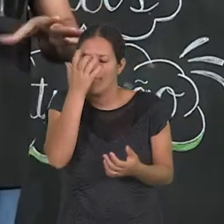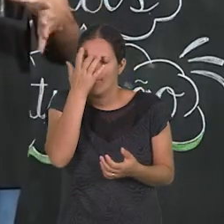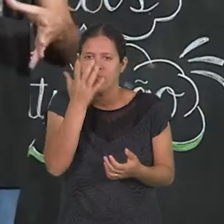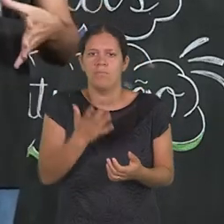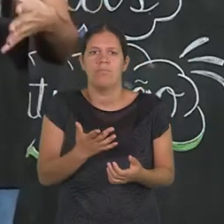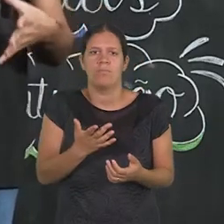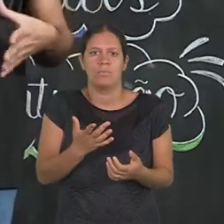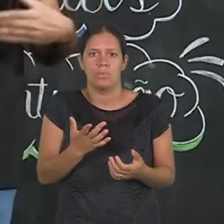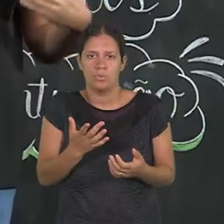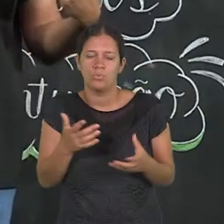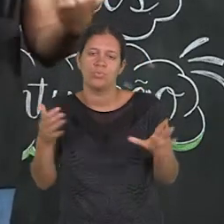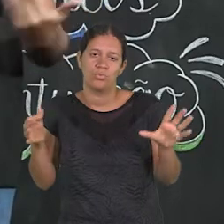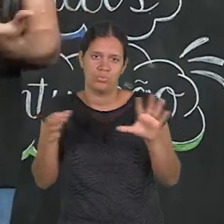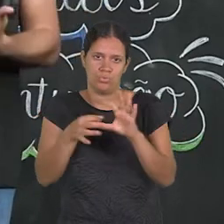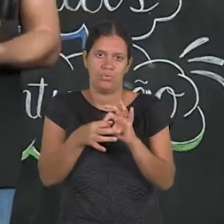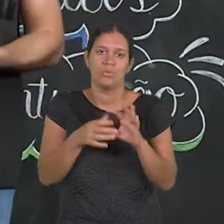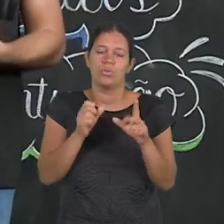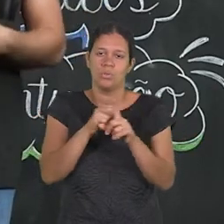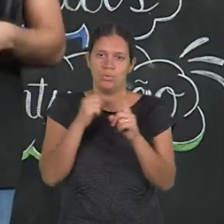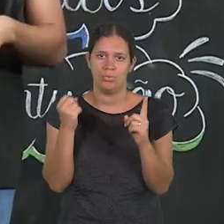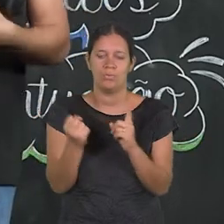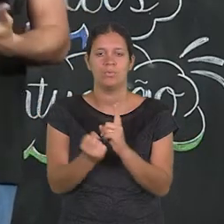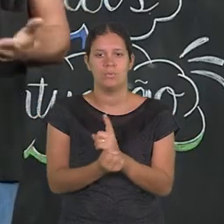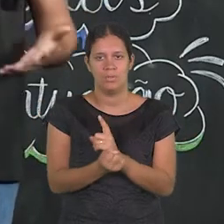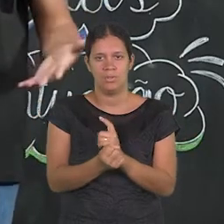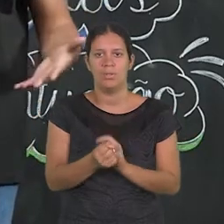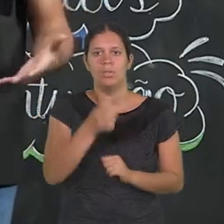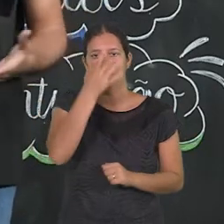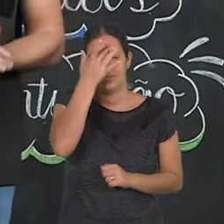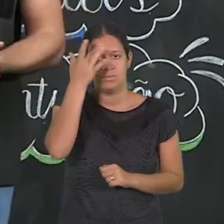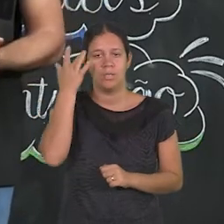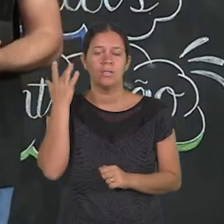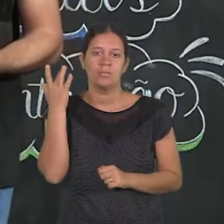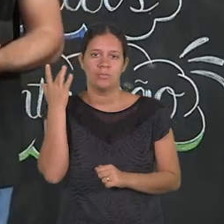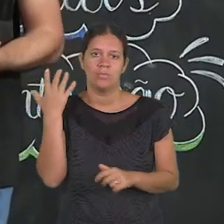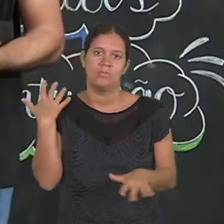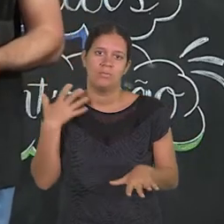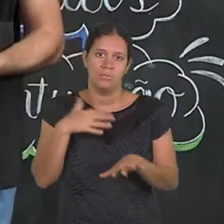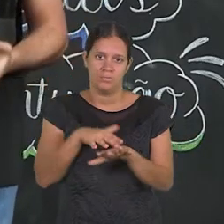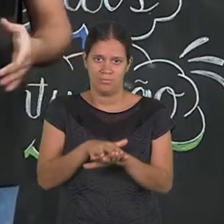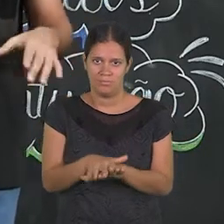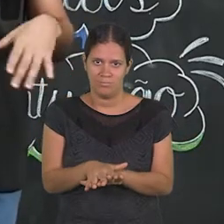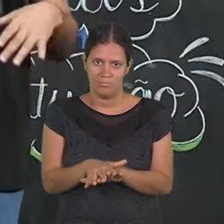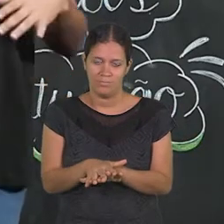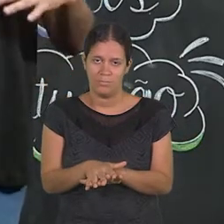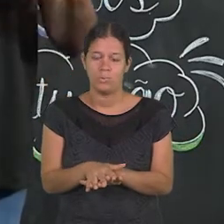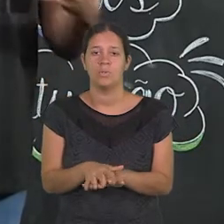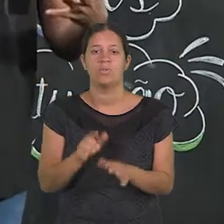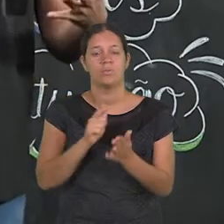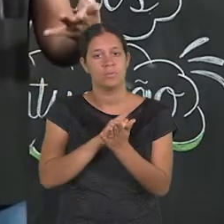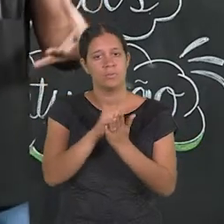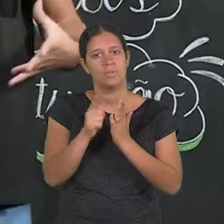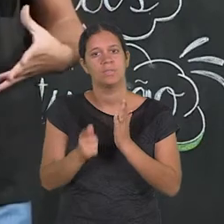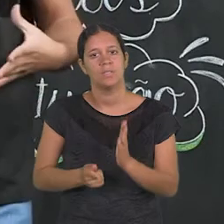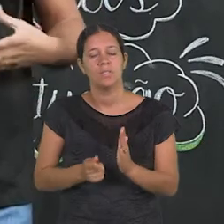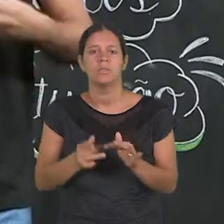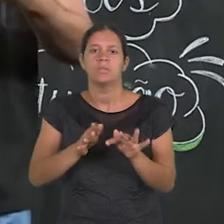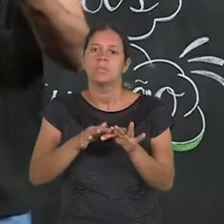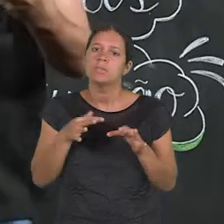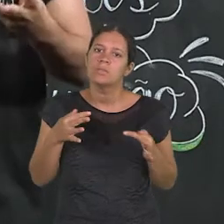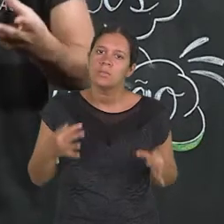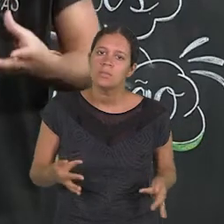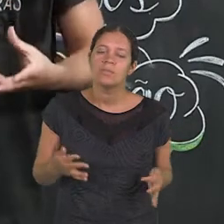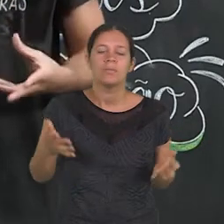super forte com o contexto social no qual as pessoas estão inseridas. Ok? Então, esse gênero tão